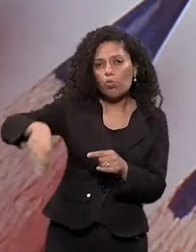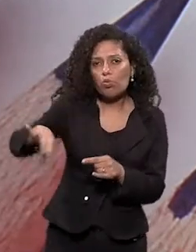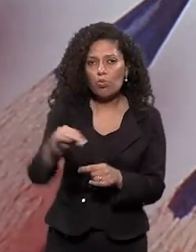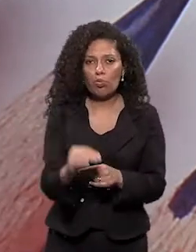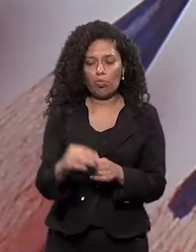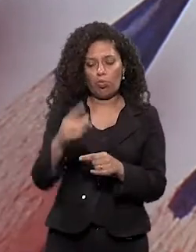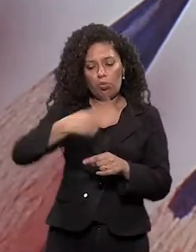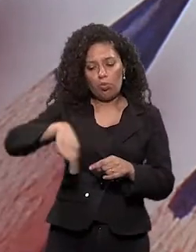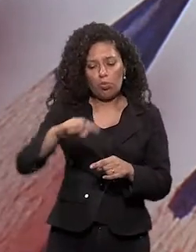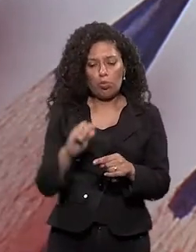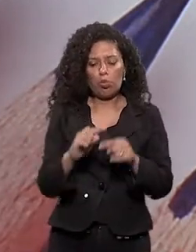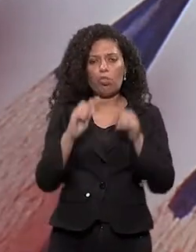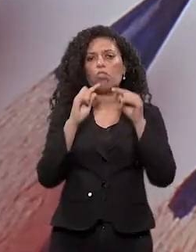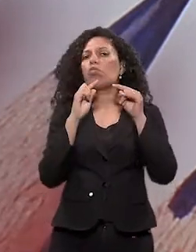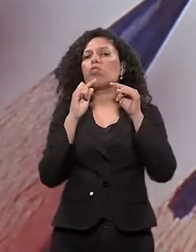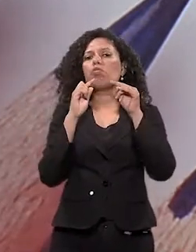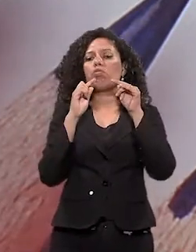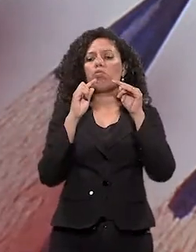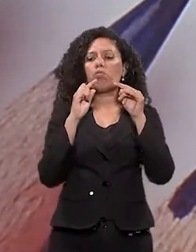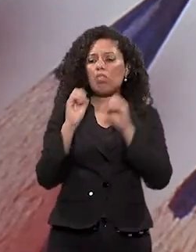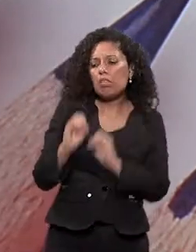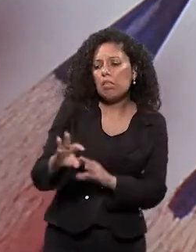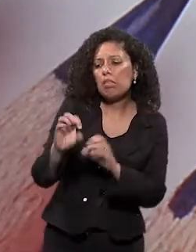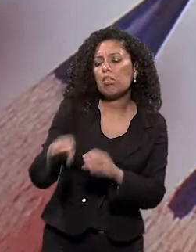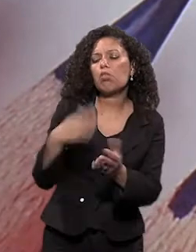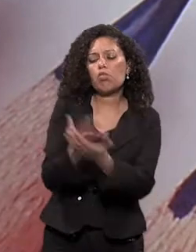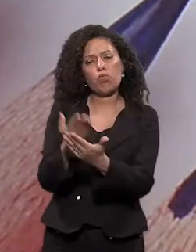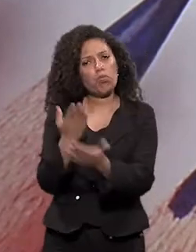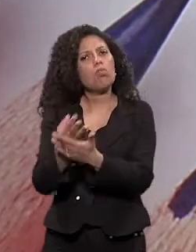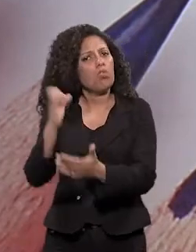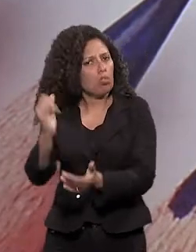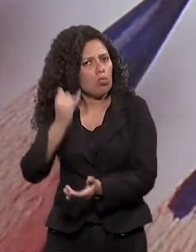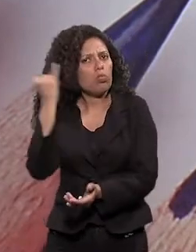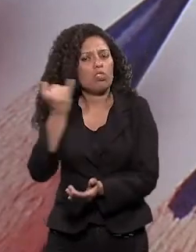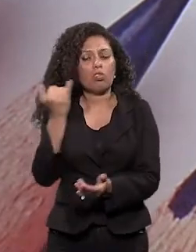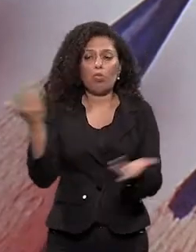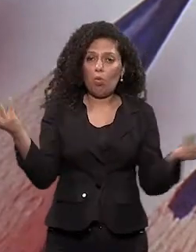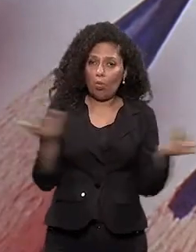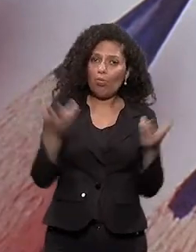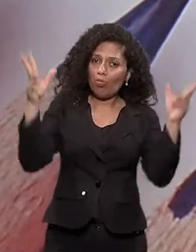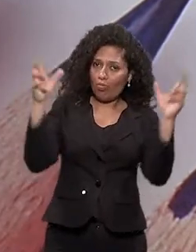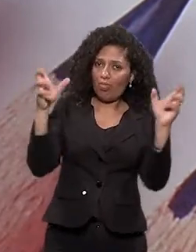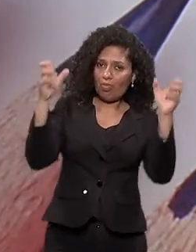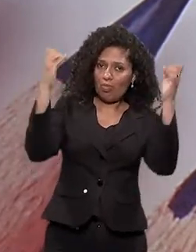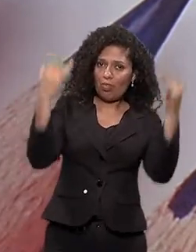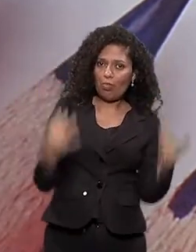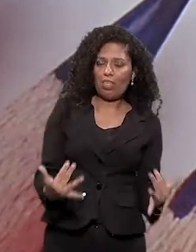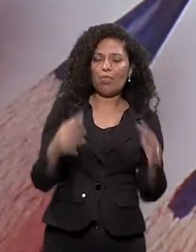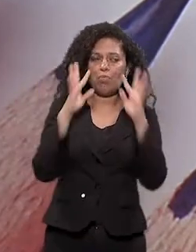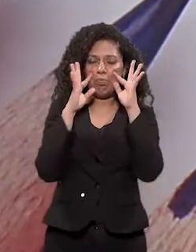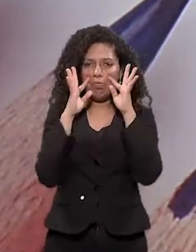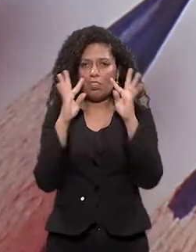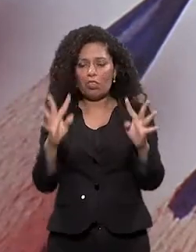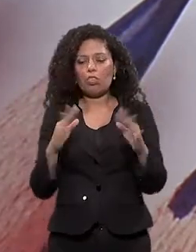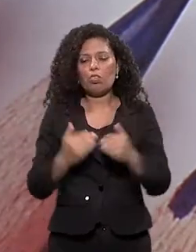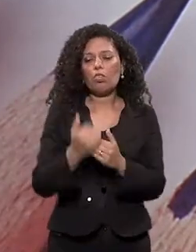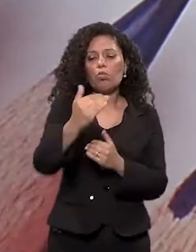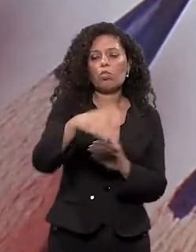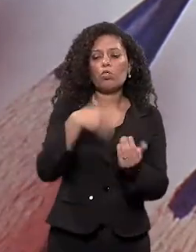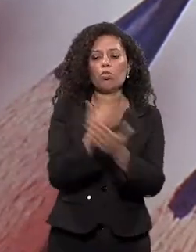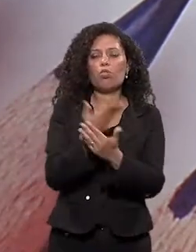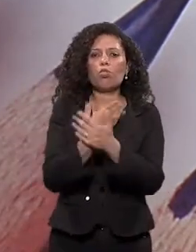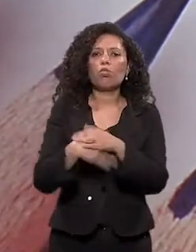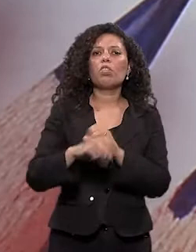expressão humana e, por isso, deve ser parte do contexto educacional. Então, esse é o nosso assunto de hoje.